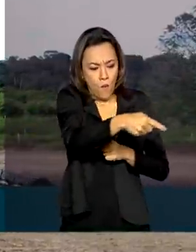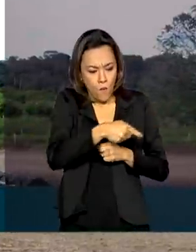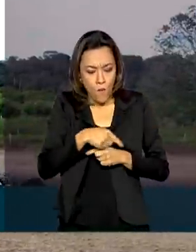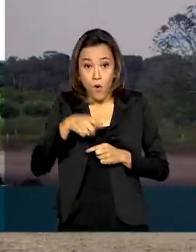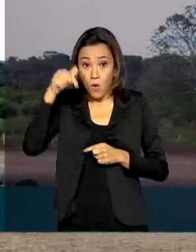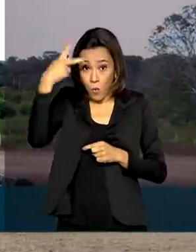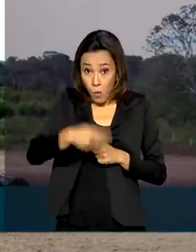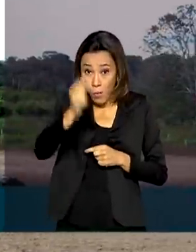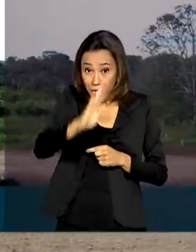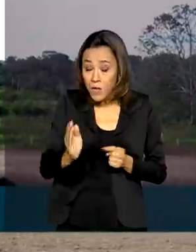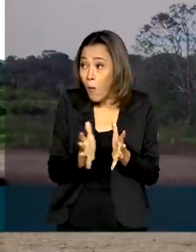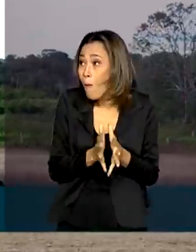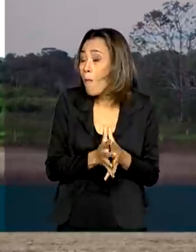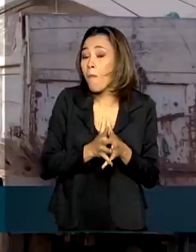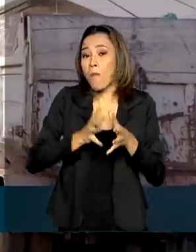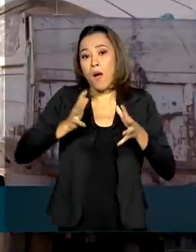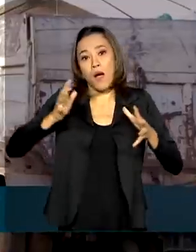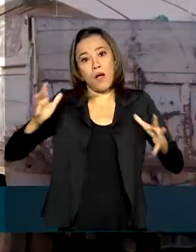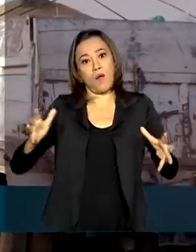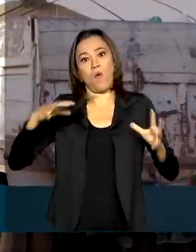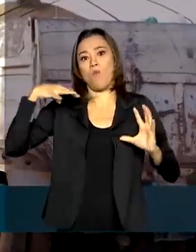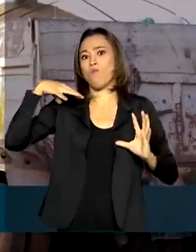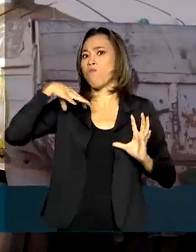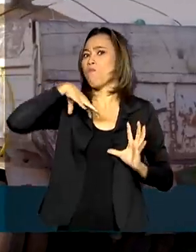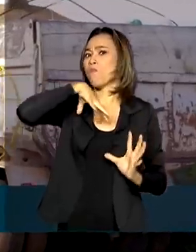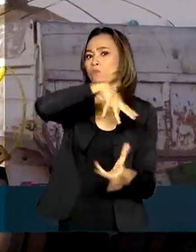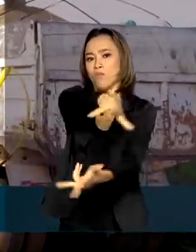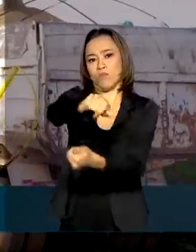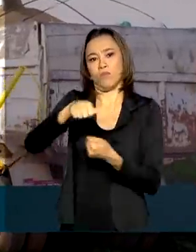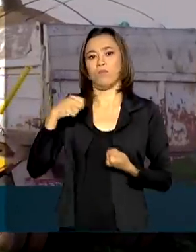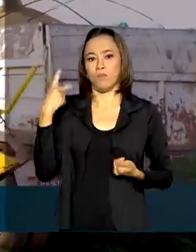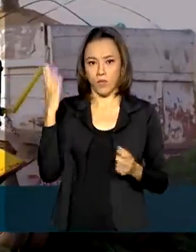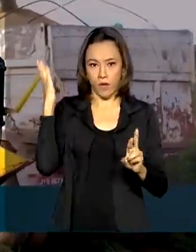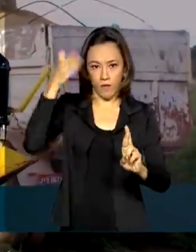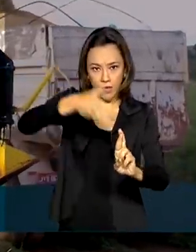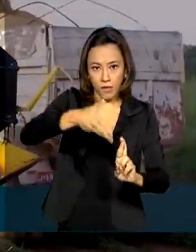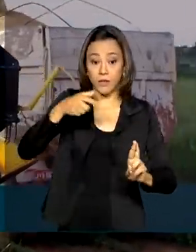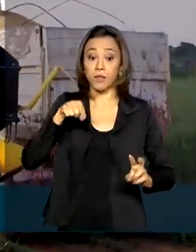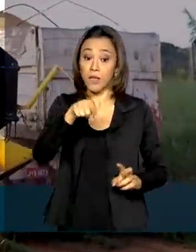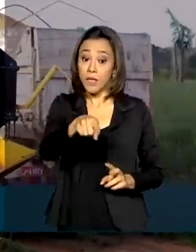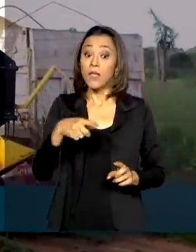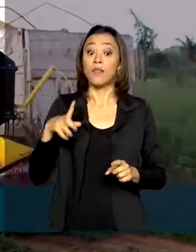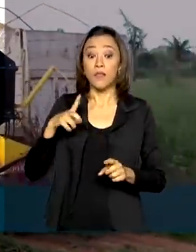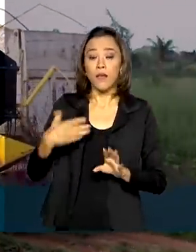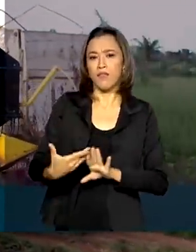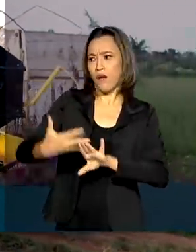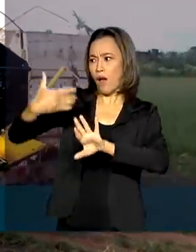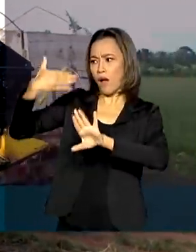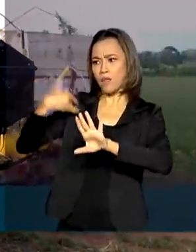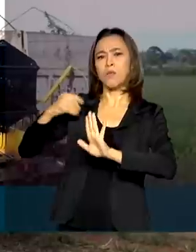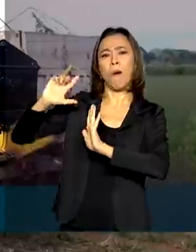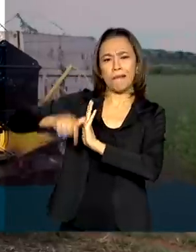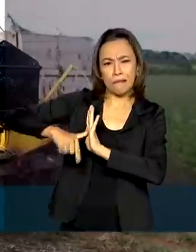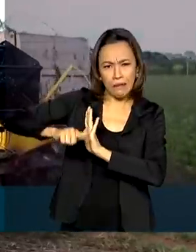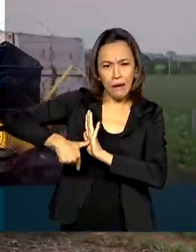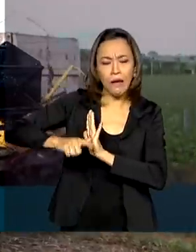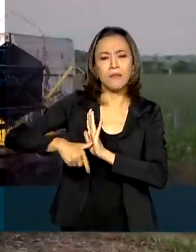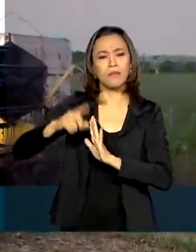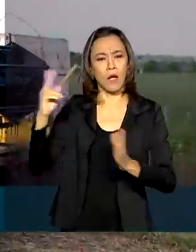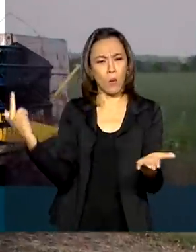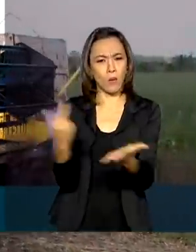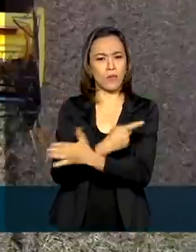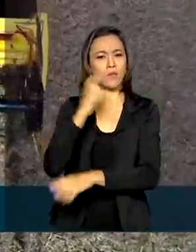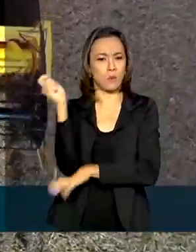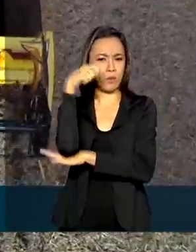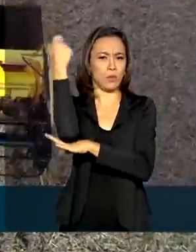o maior produtor mundial do grão. Segundo a Conab, a cultura recuperou o atraso gerado pela estiagem do Rio Grande do Sul na